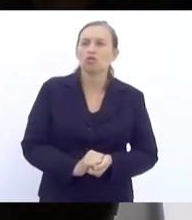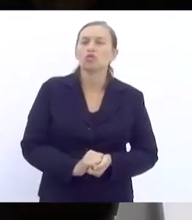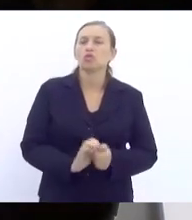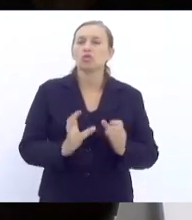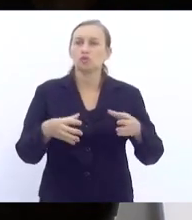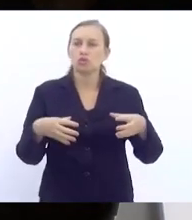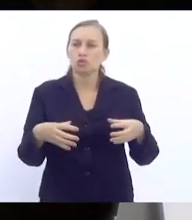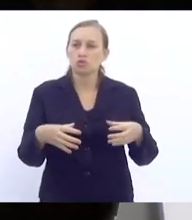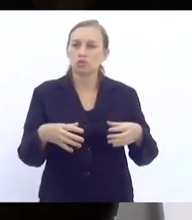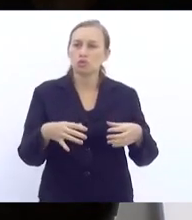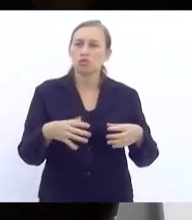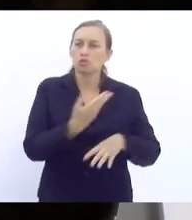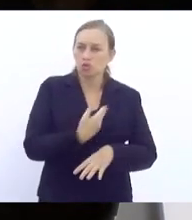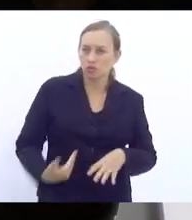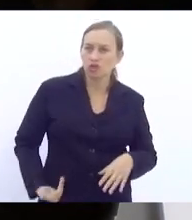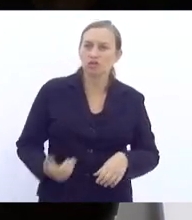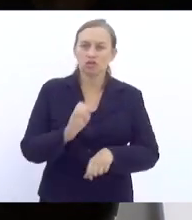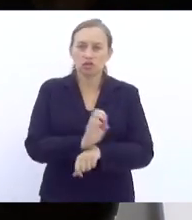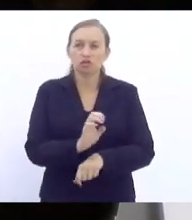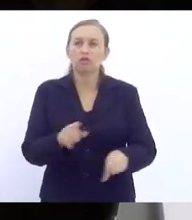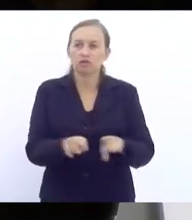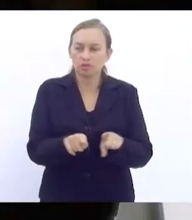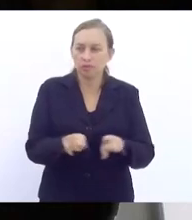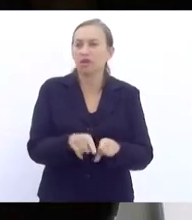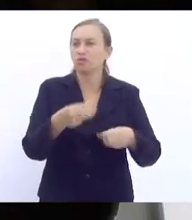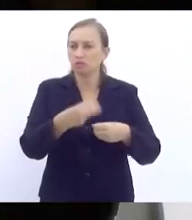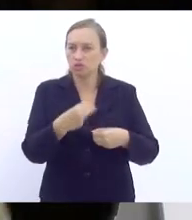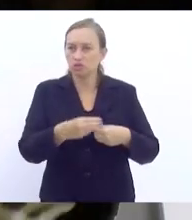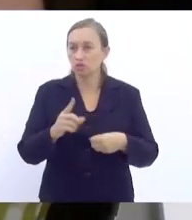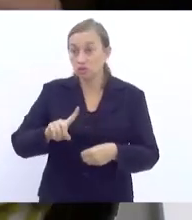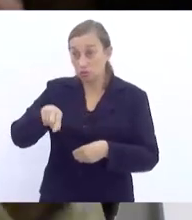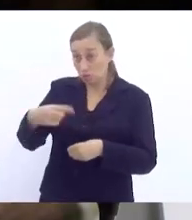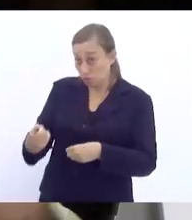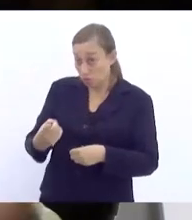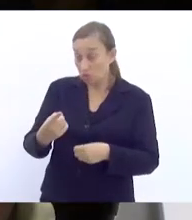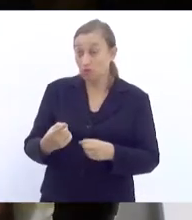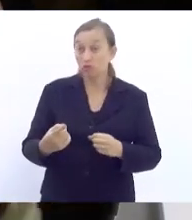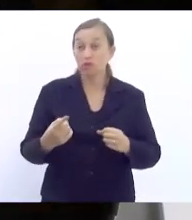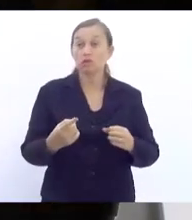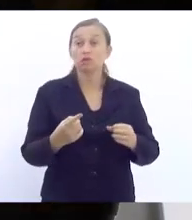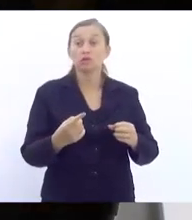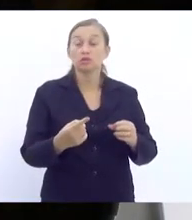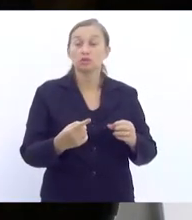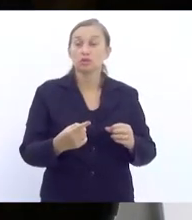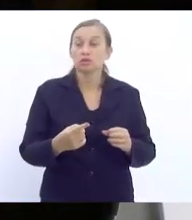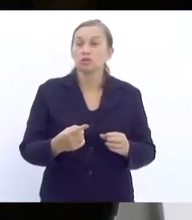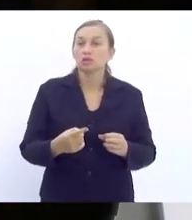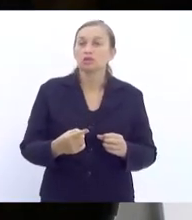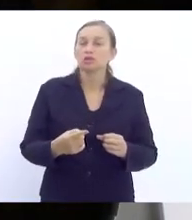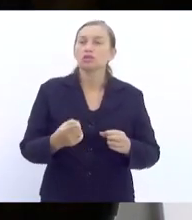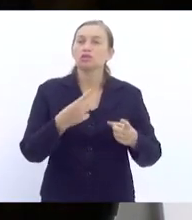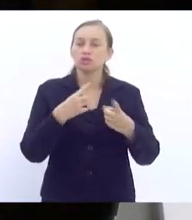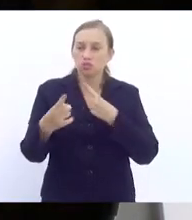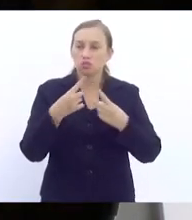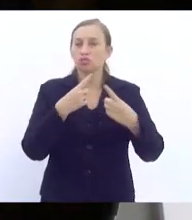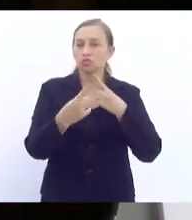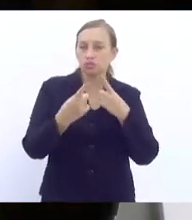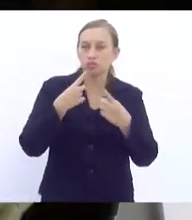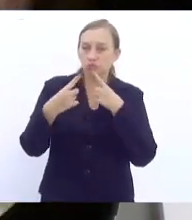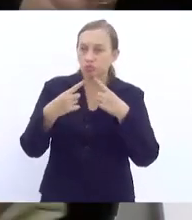também vem trabalhando essa mesma questão, com outras reconfigurações, um pouco mais avançadas em relação às nossas discussões,